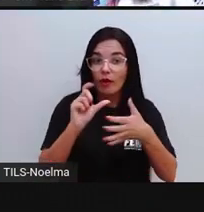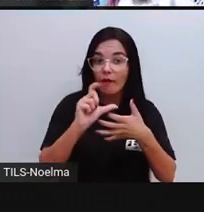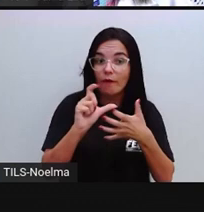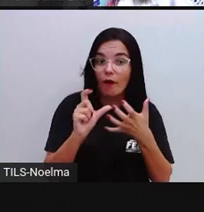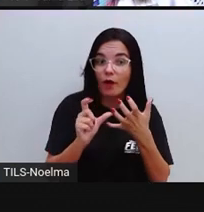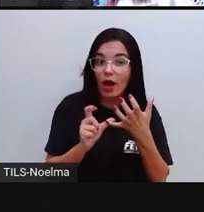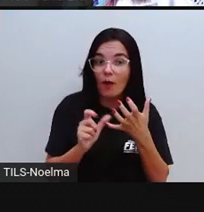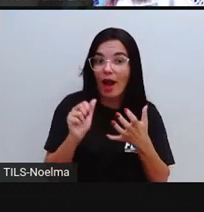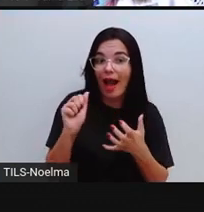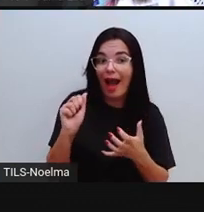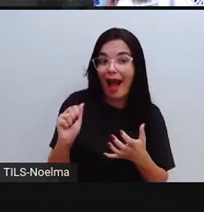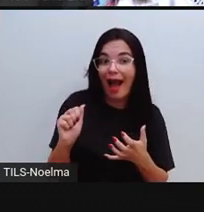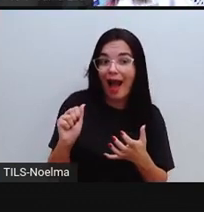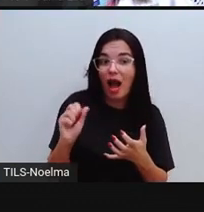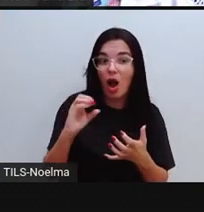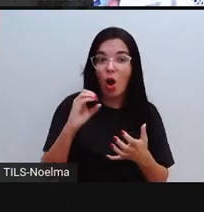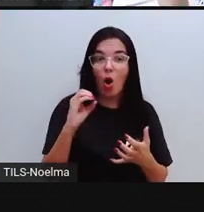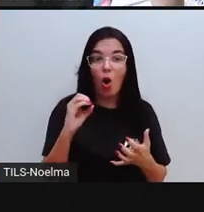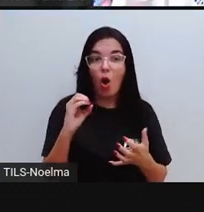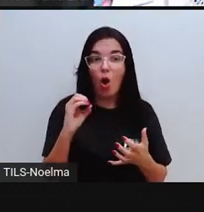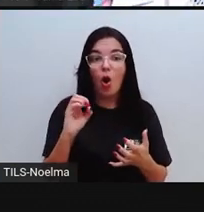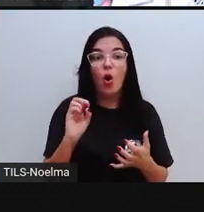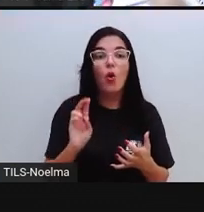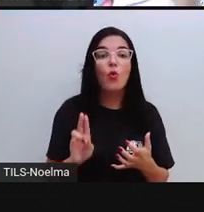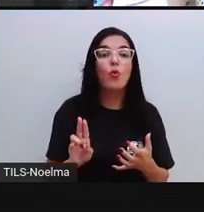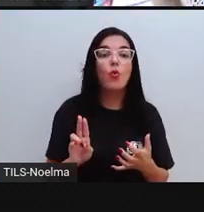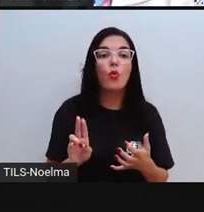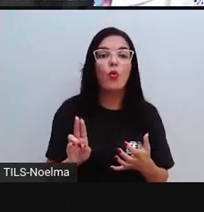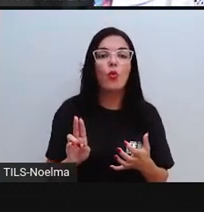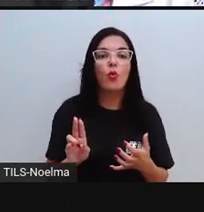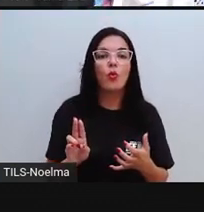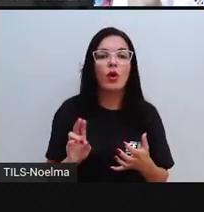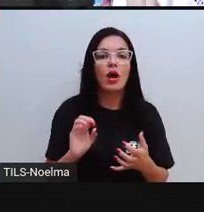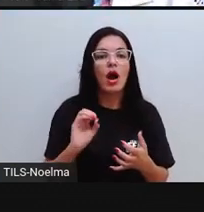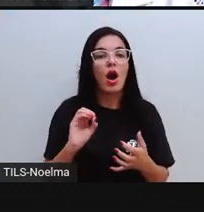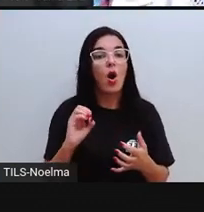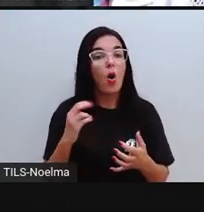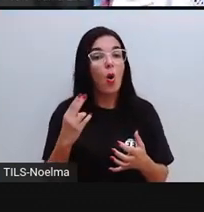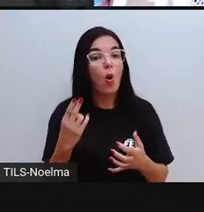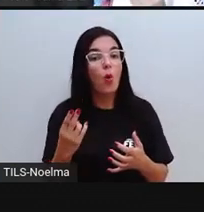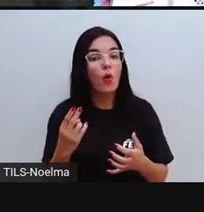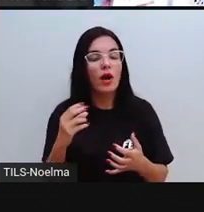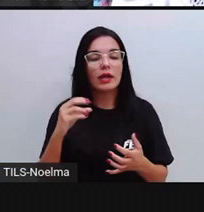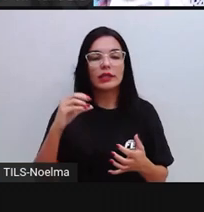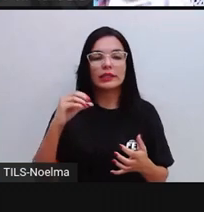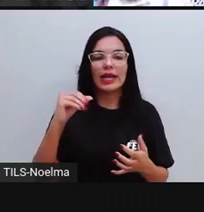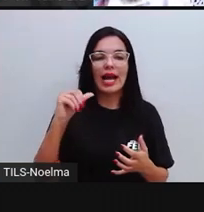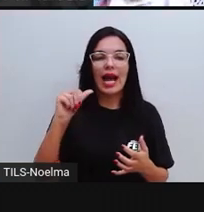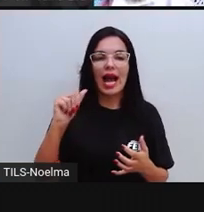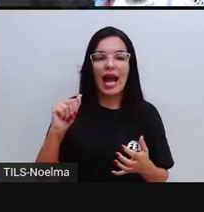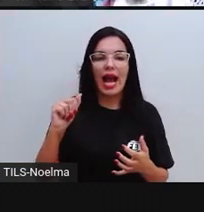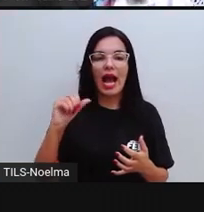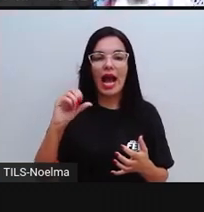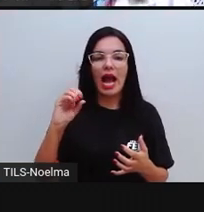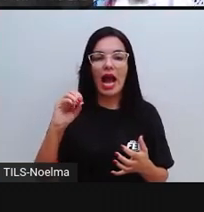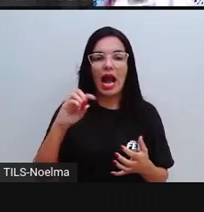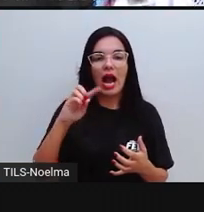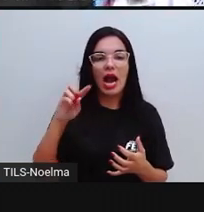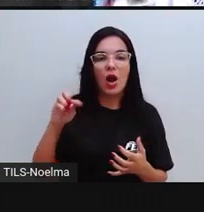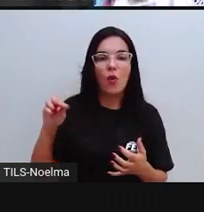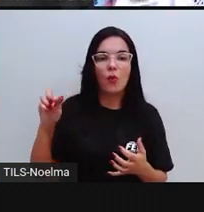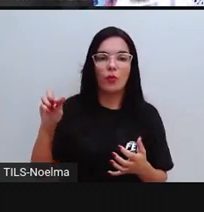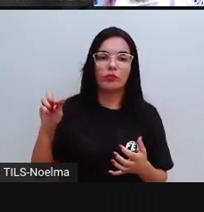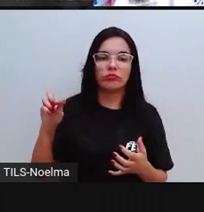O, U ou da partícula ã. Então, lembram disso que a Pró falou também da partícula